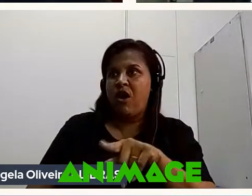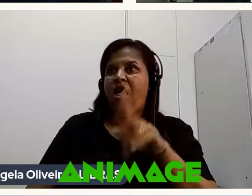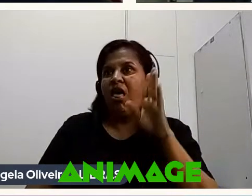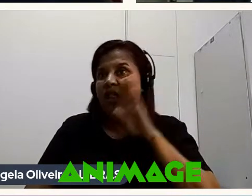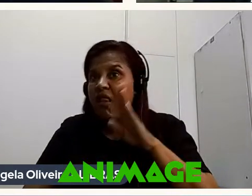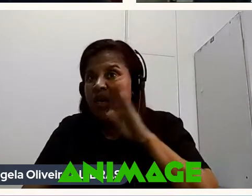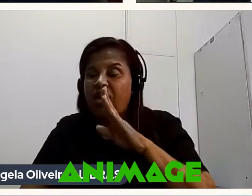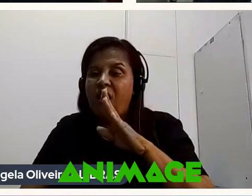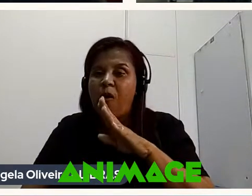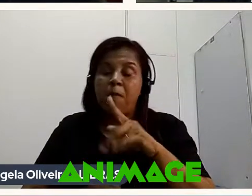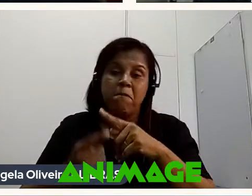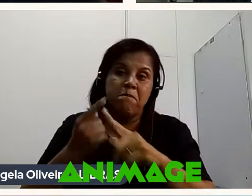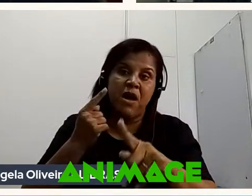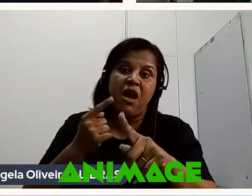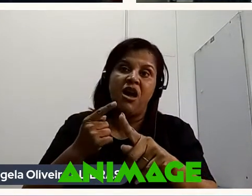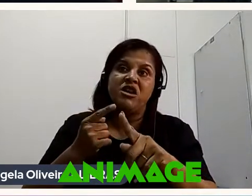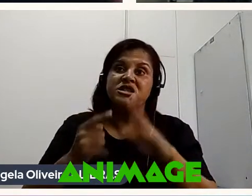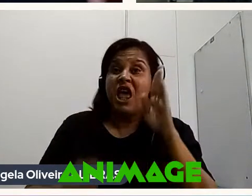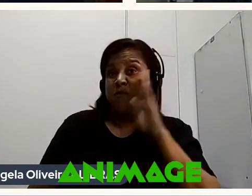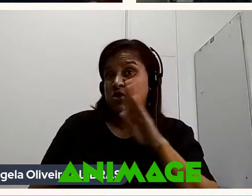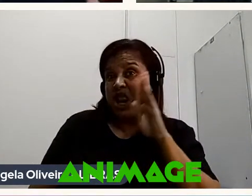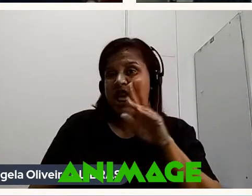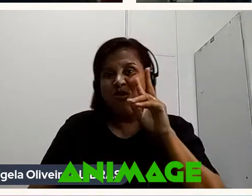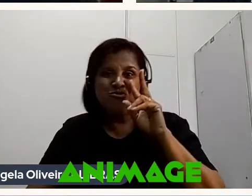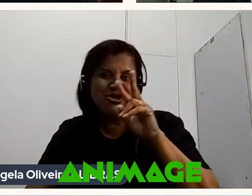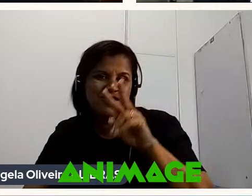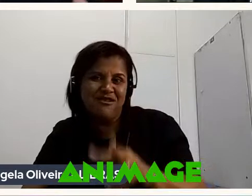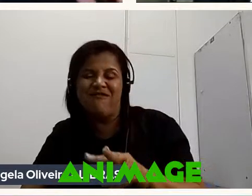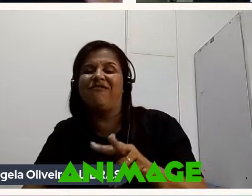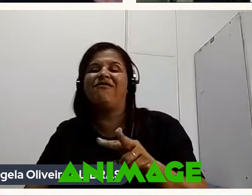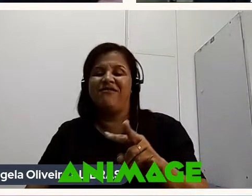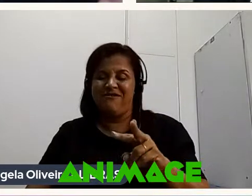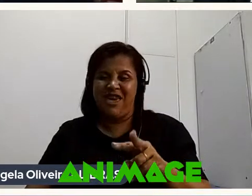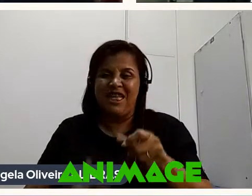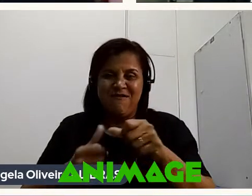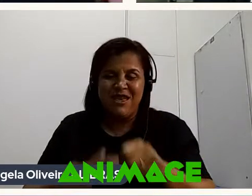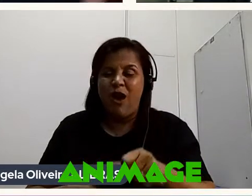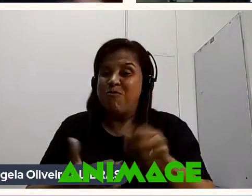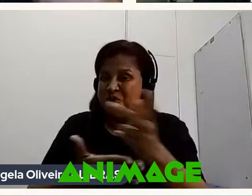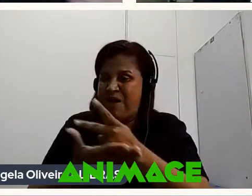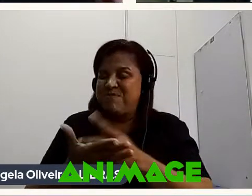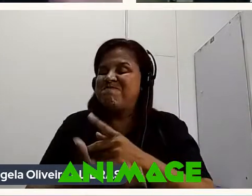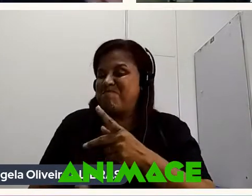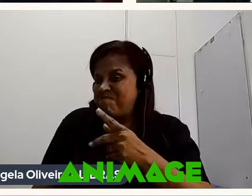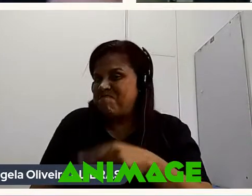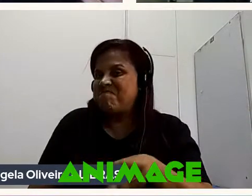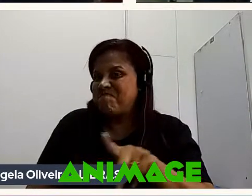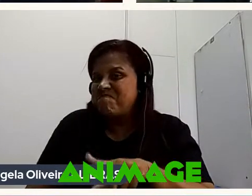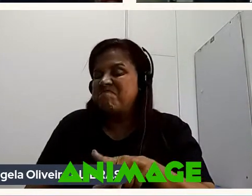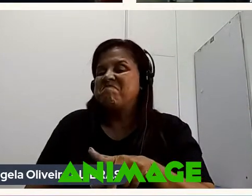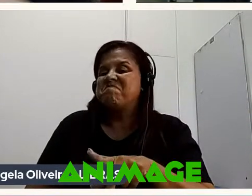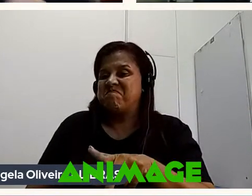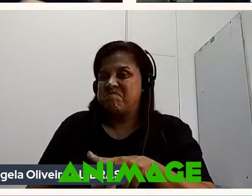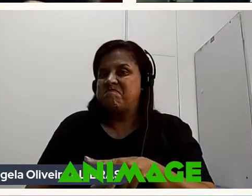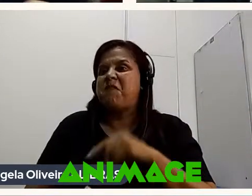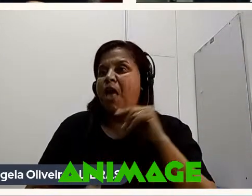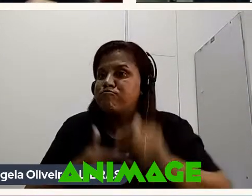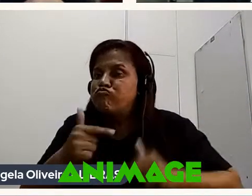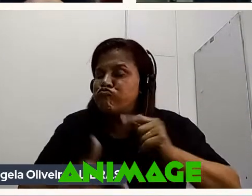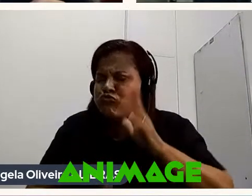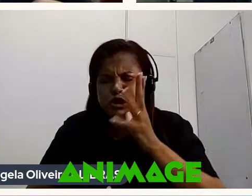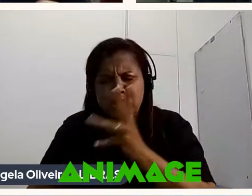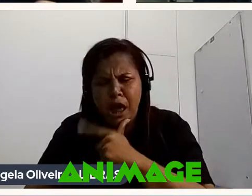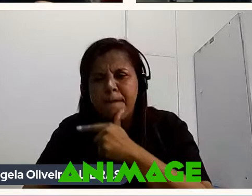Mas é muito legal De ver Ou de ficar um pouquinho A animação É muito trampo É muito demorado